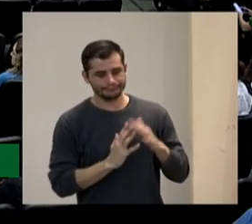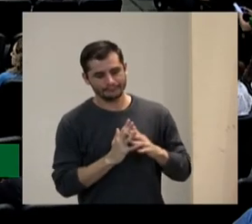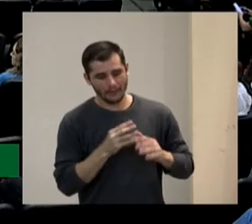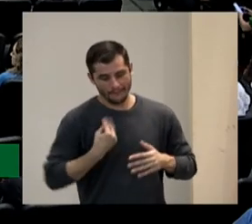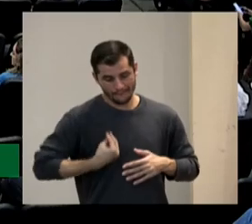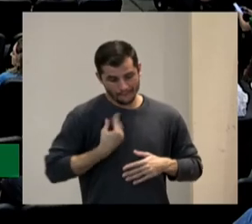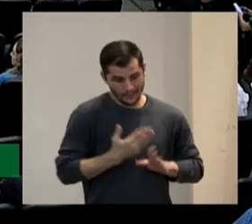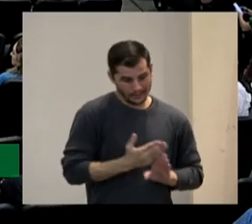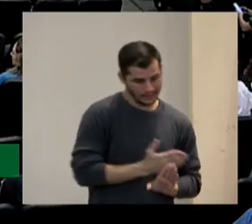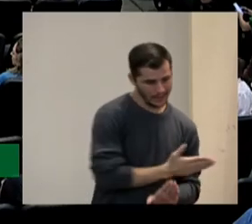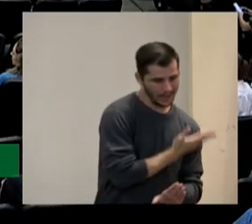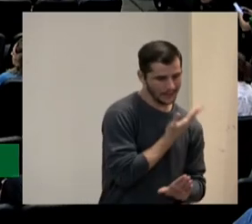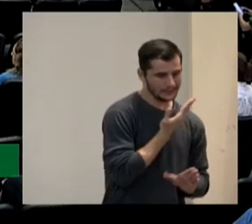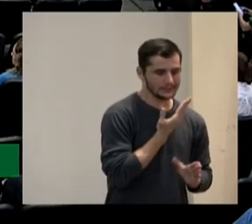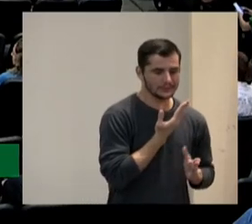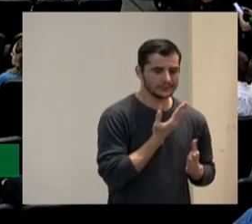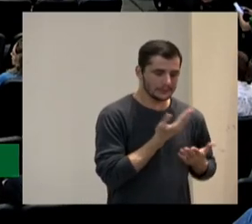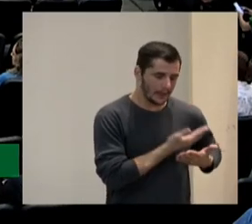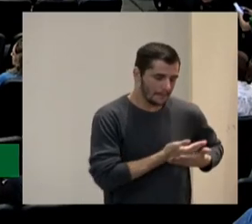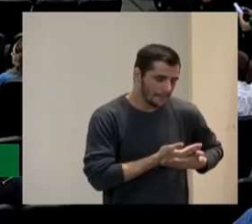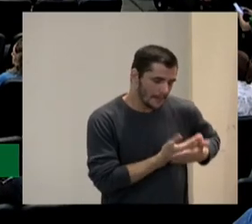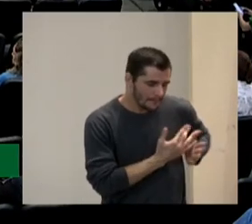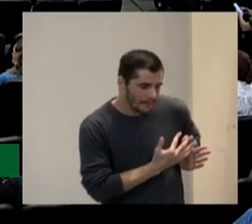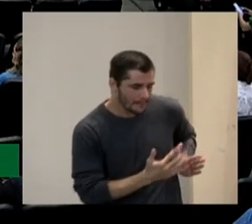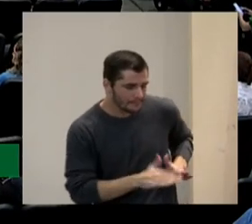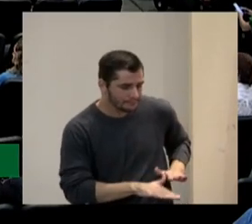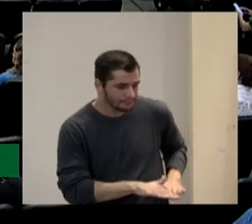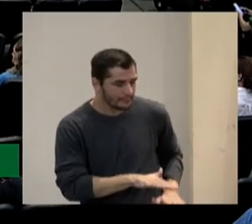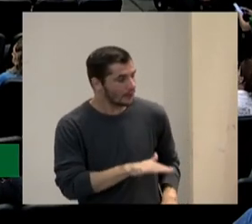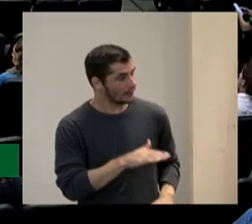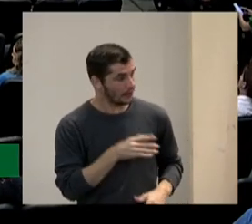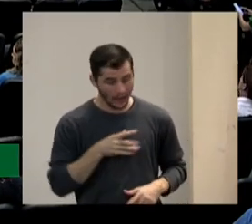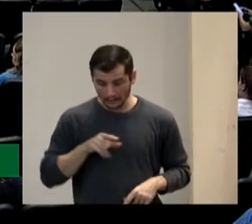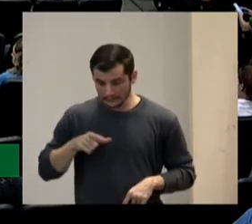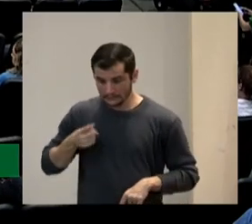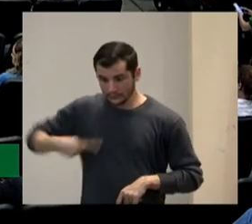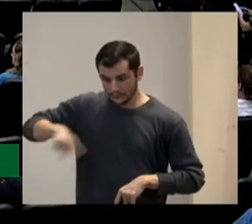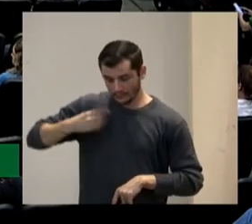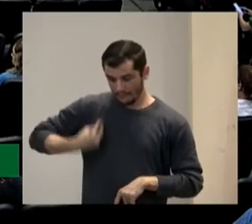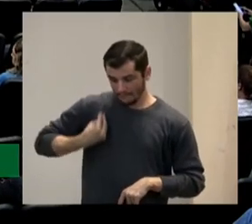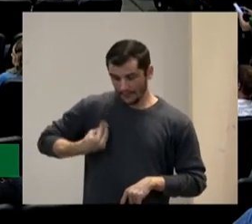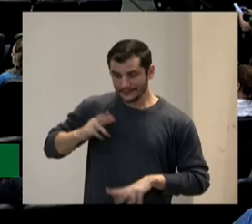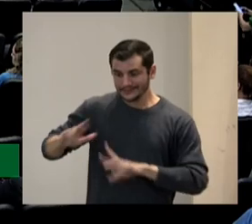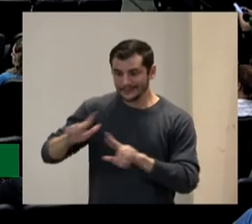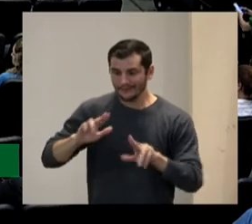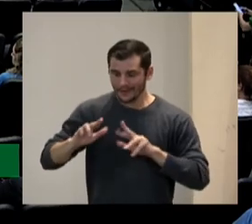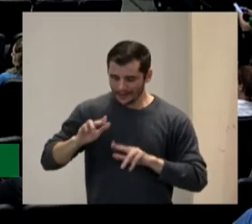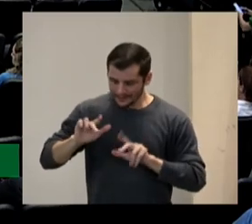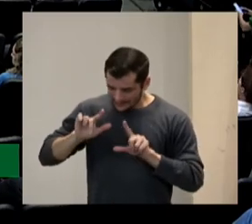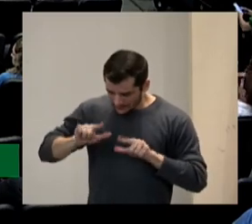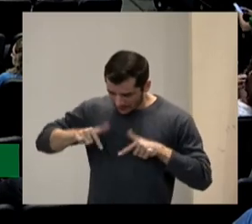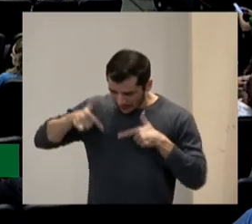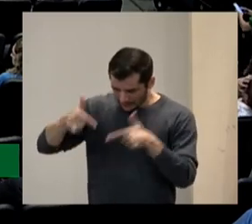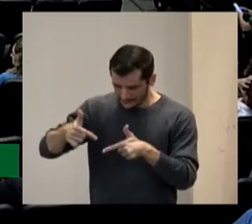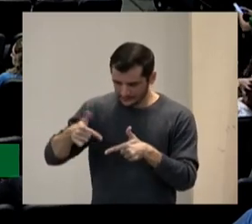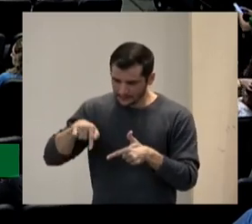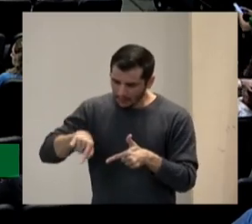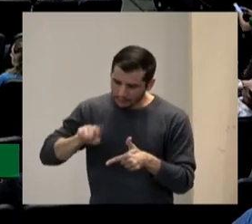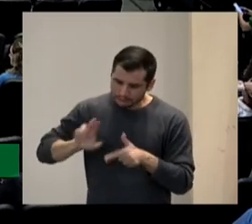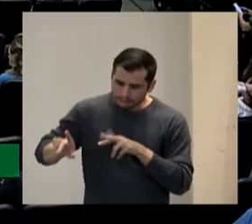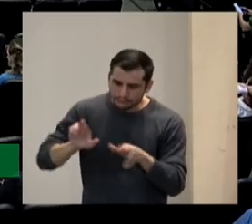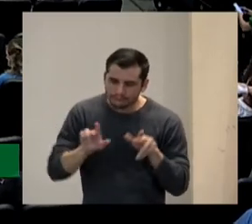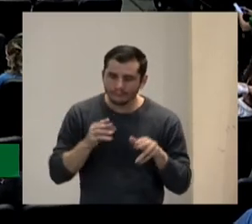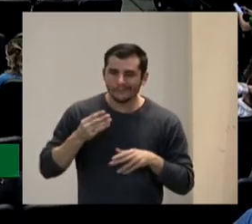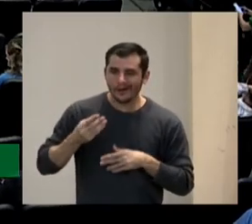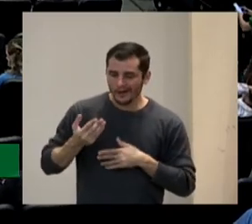que nós temos diferentes tipos de agir para demonstrar